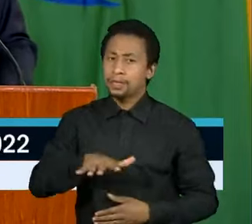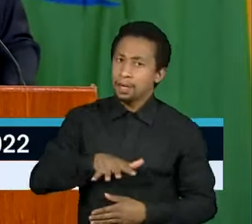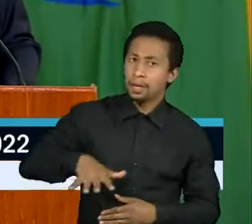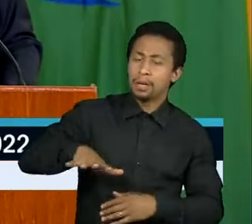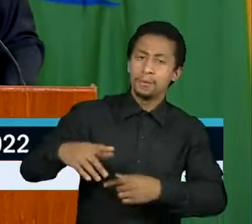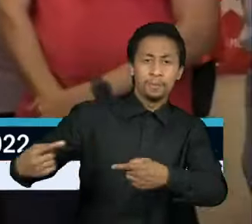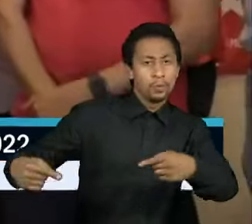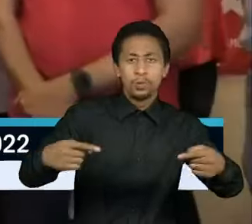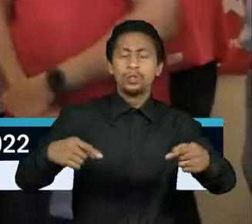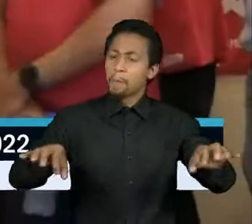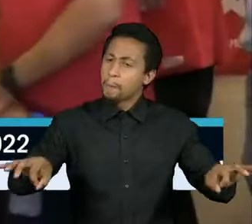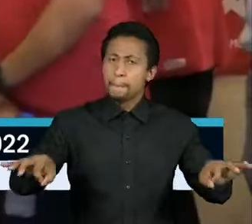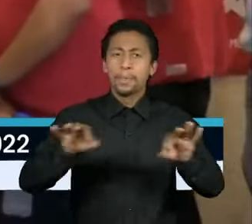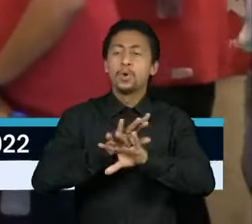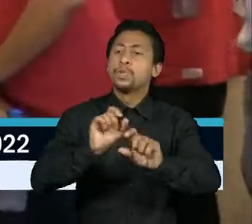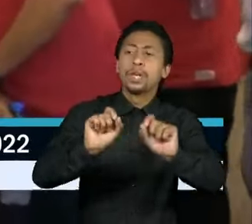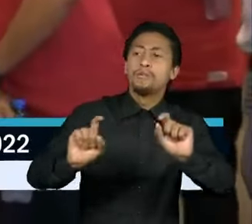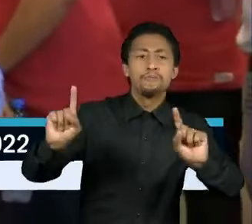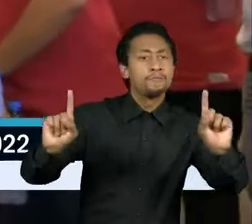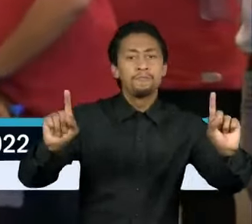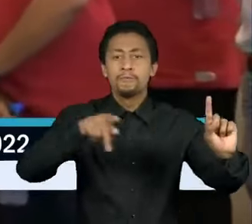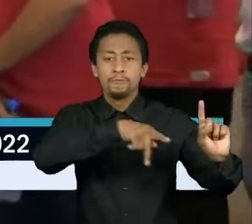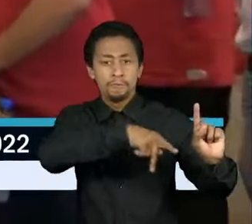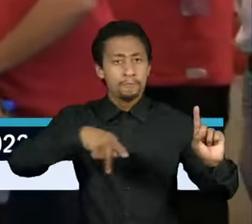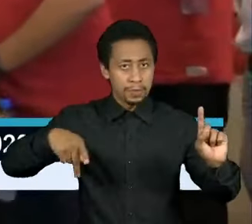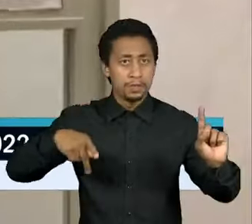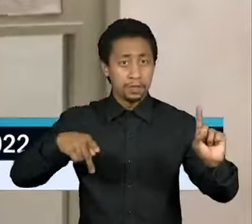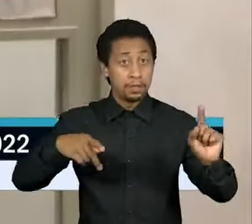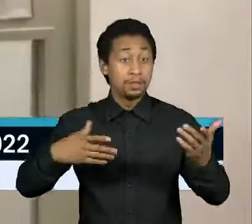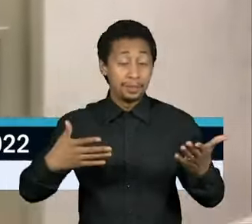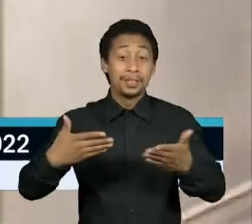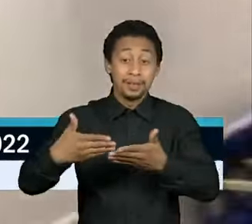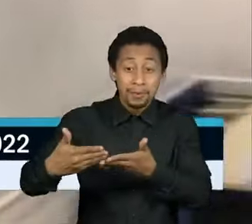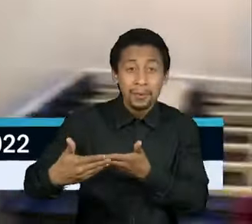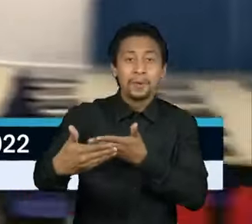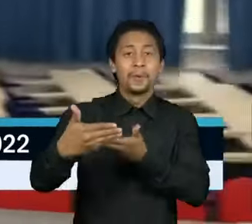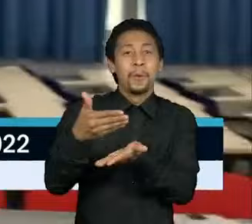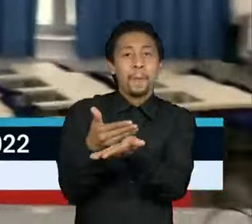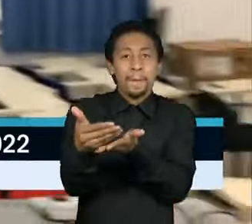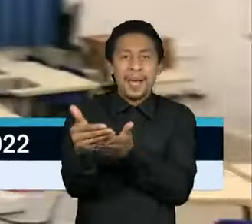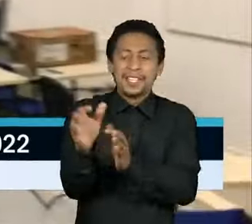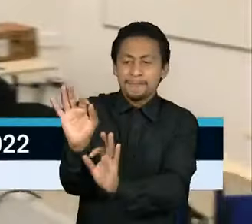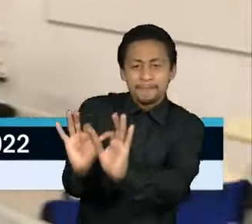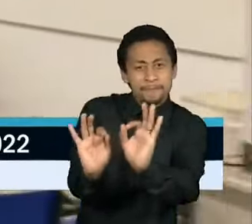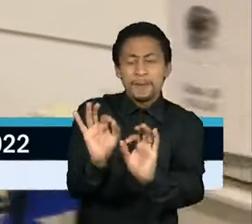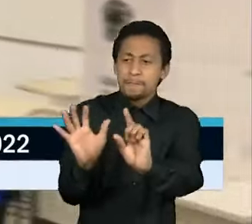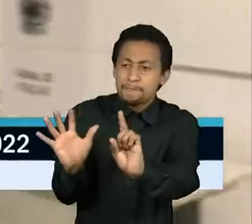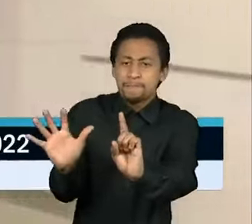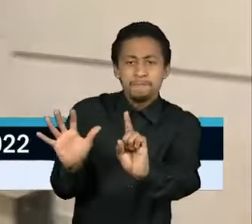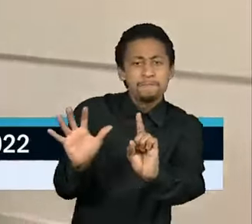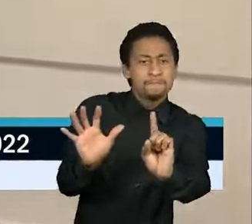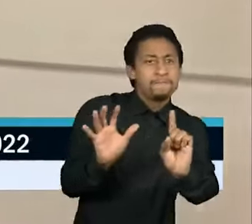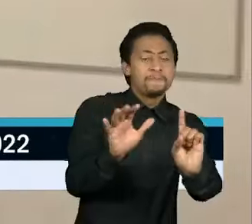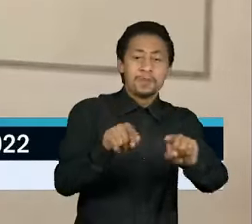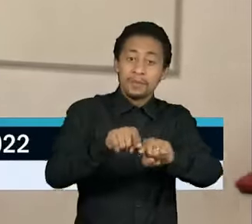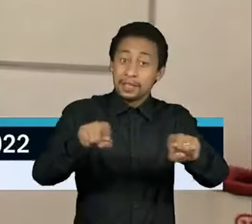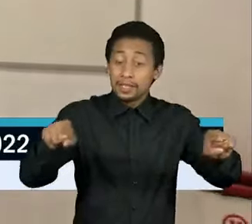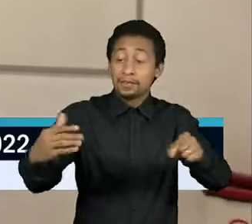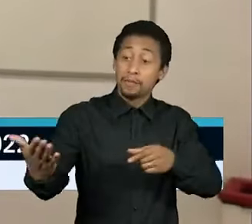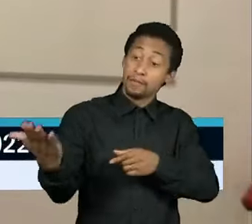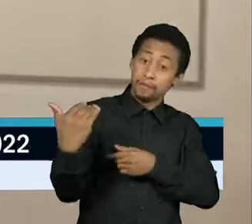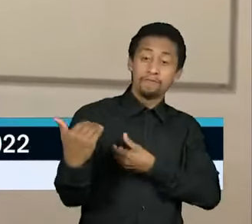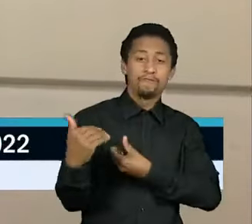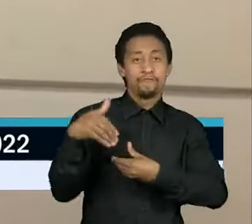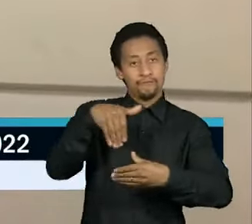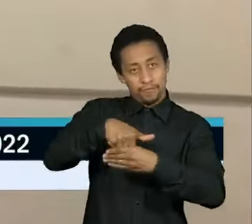praticamente montado, o ano começa com a movimentação das peças. Para convencer o eleitor, os candidatos vão precisar mostrar